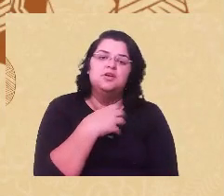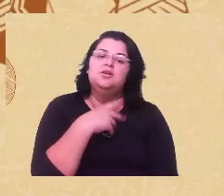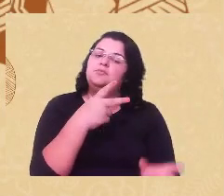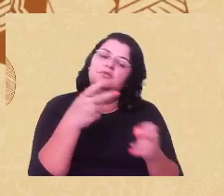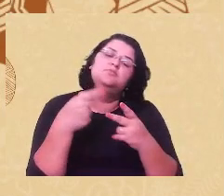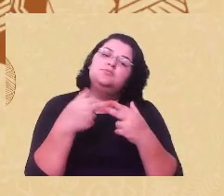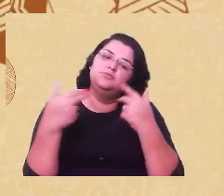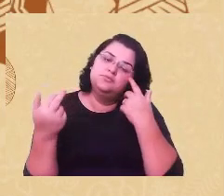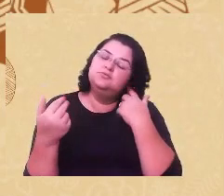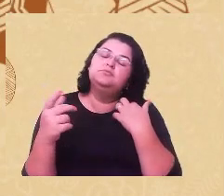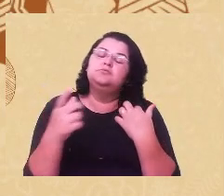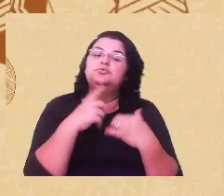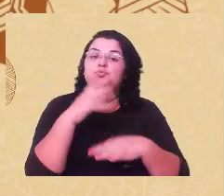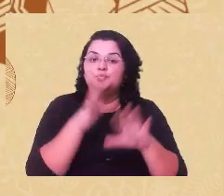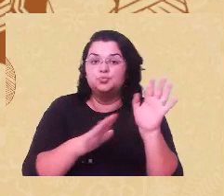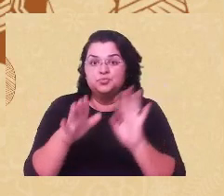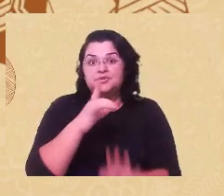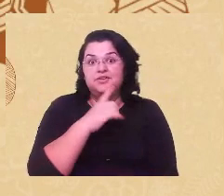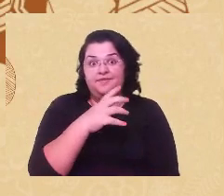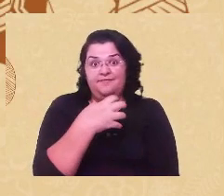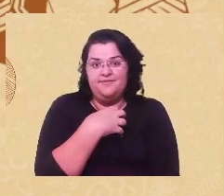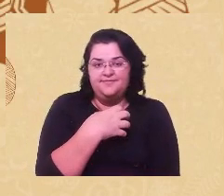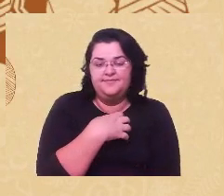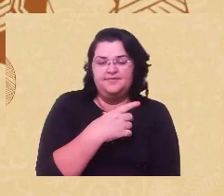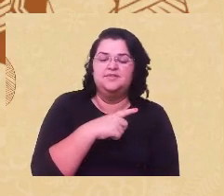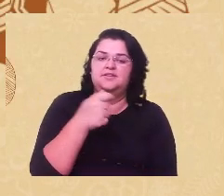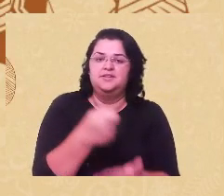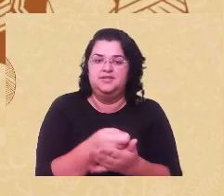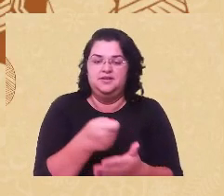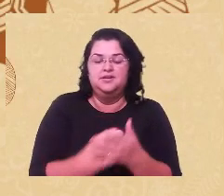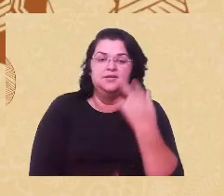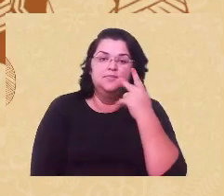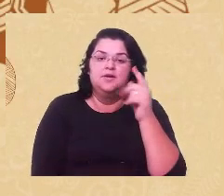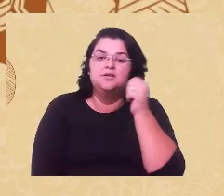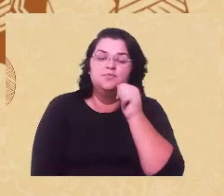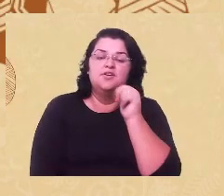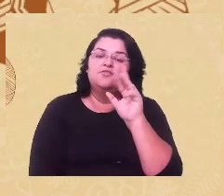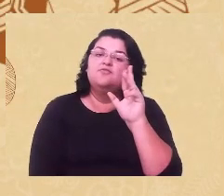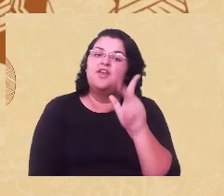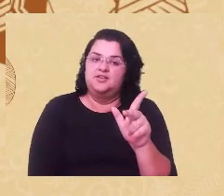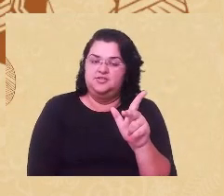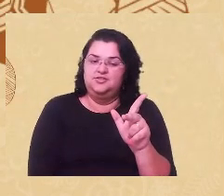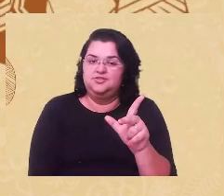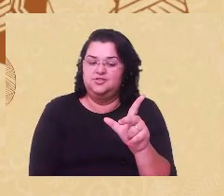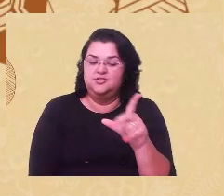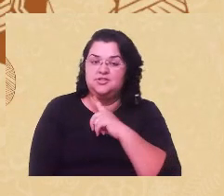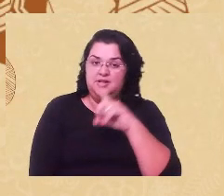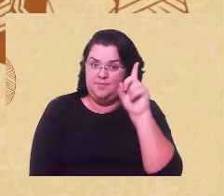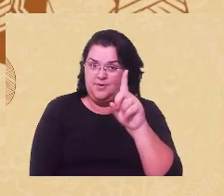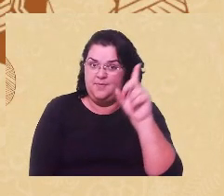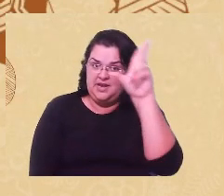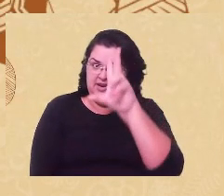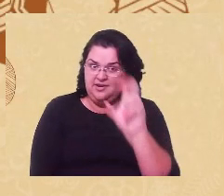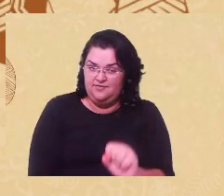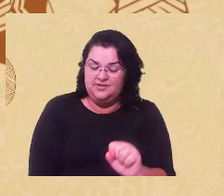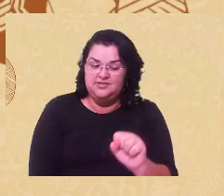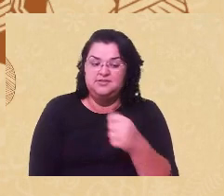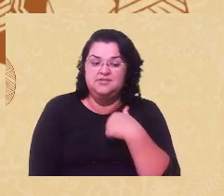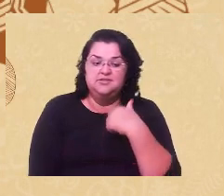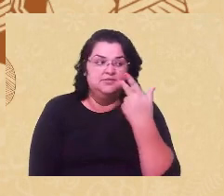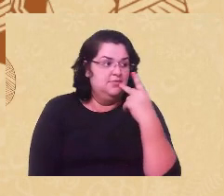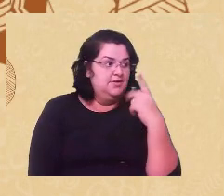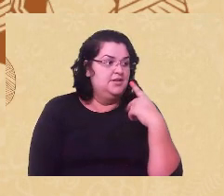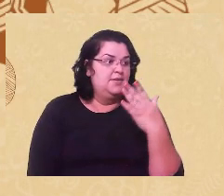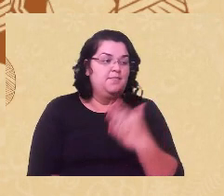Mas o cuidado e a forma de se fazer e a dedicação para as mulheres seria outra. Eu acho que, se na primeira vez que eu tivesse feito fosse uma coisa mais